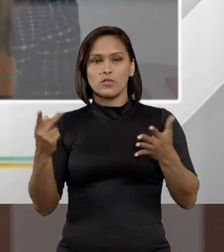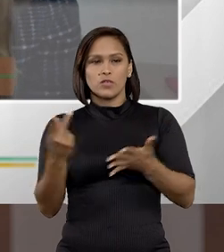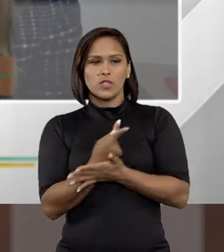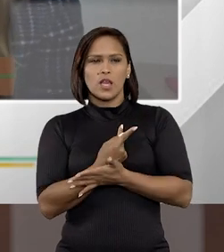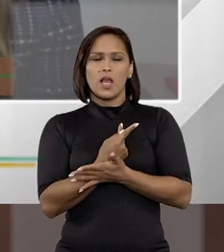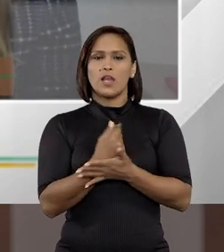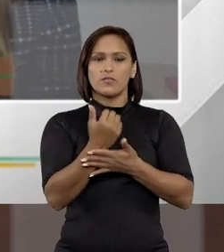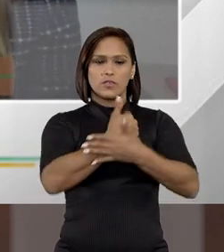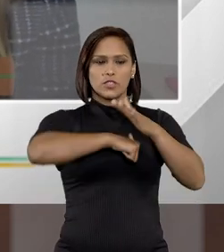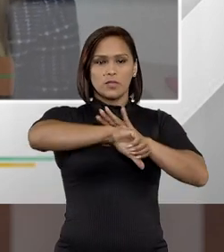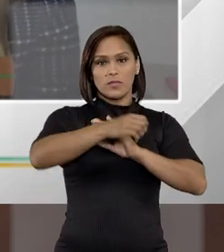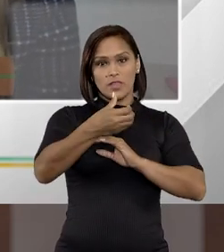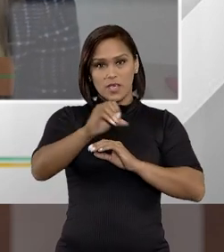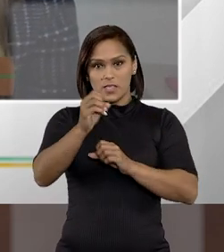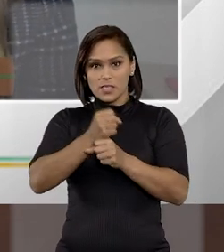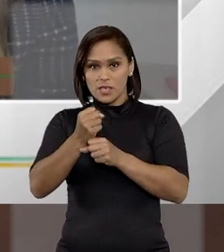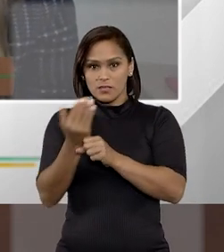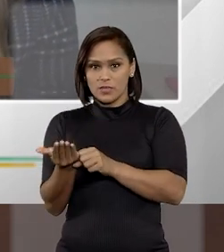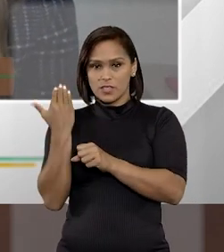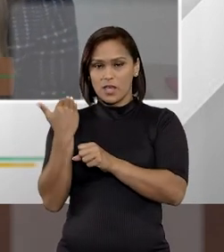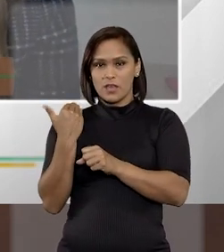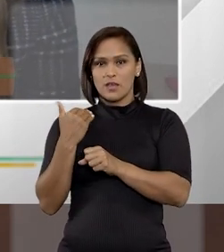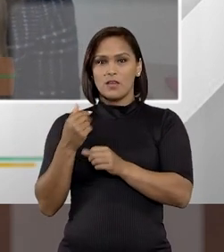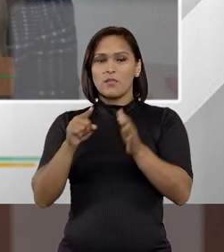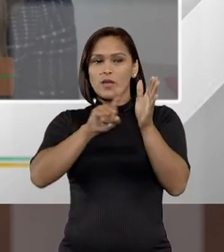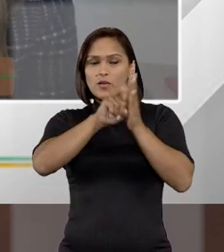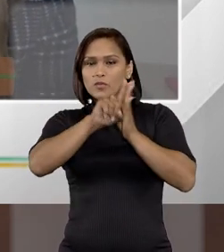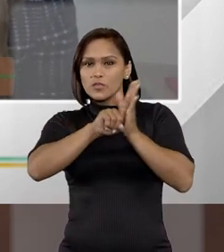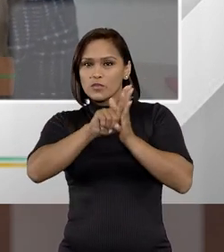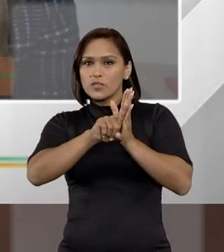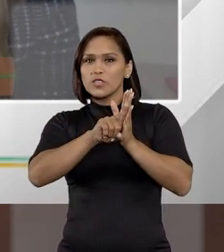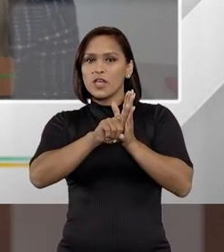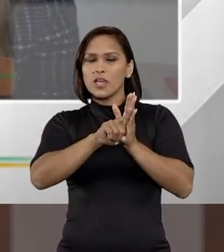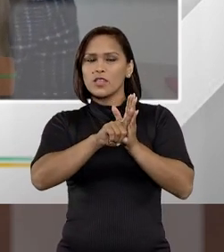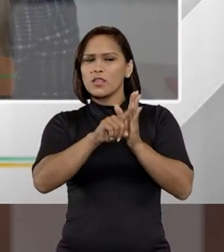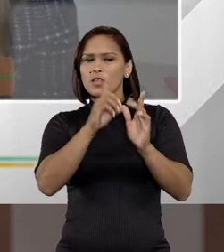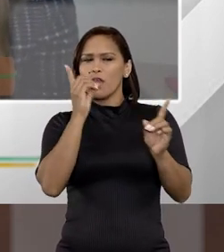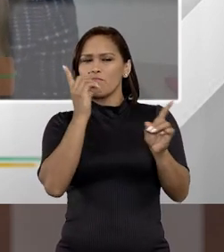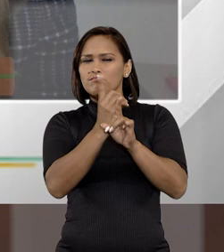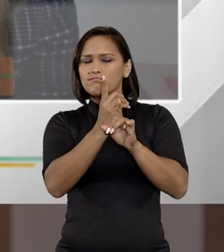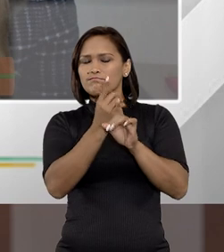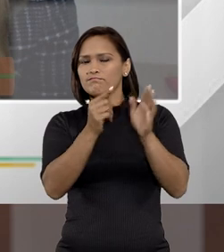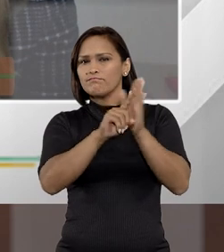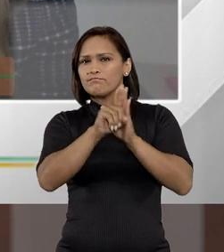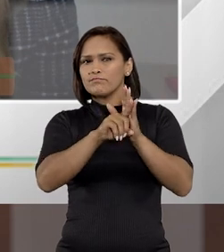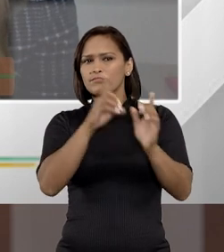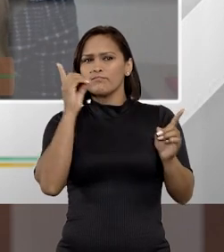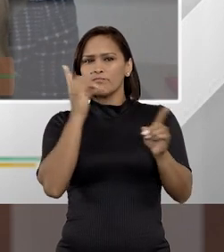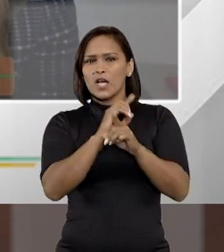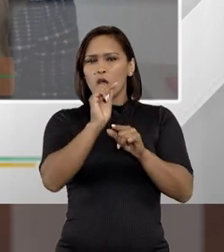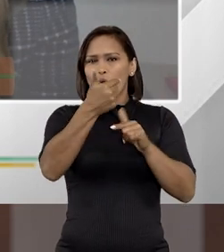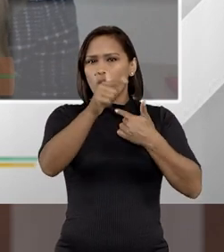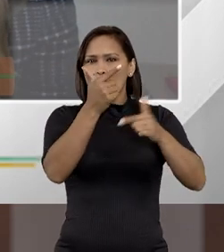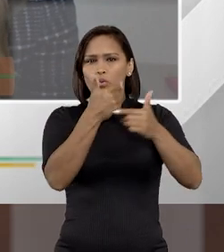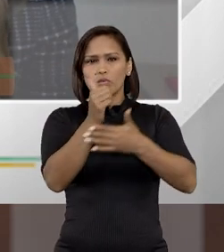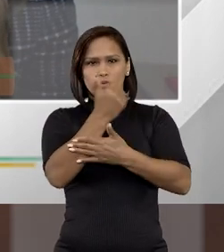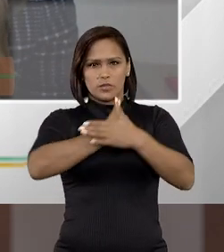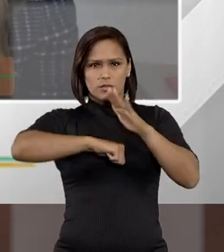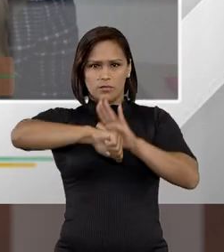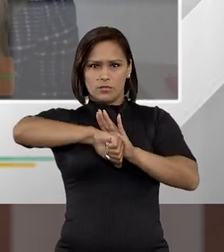Muitas vezes o sujeito cometeu o crime 10 anos atrás, mas ele começou a ser investigado e aí, ao começar a ser investigado, ele